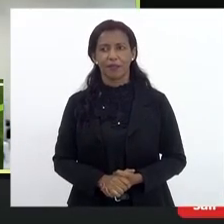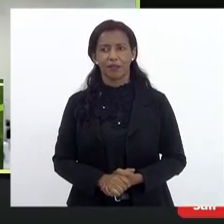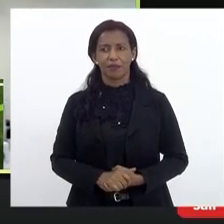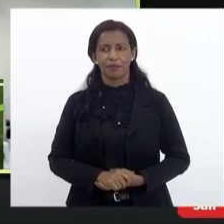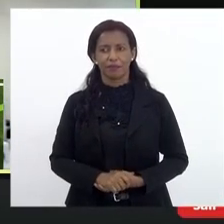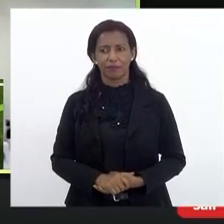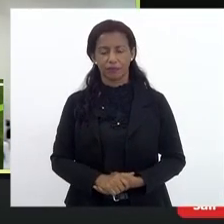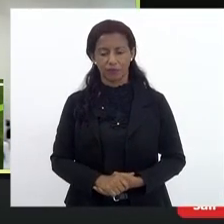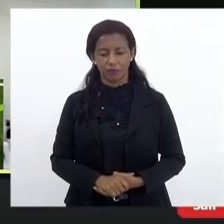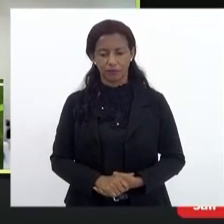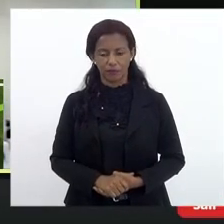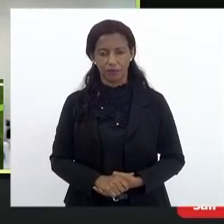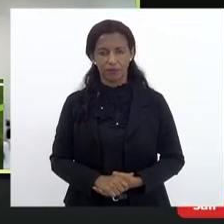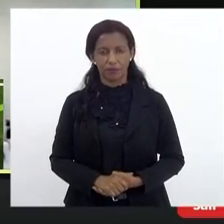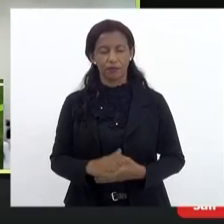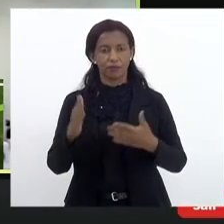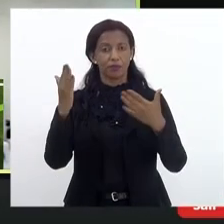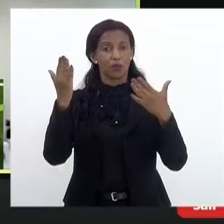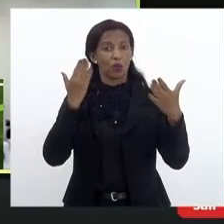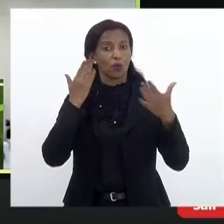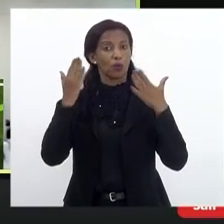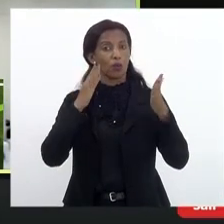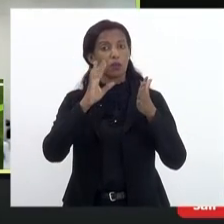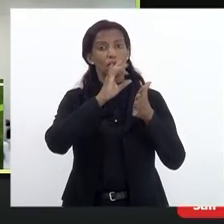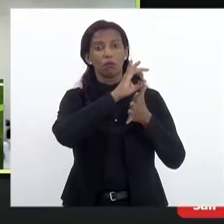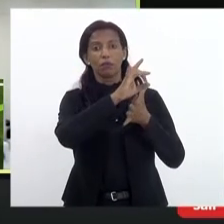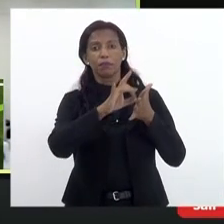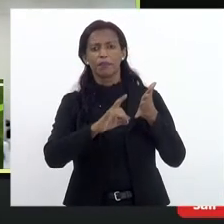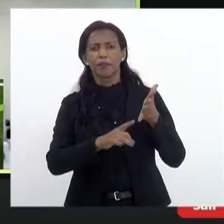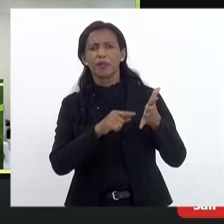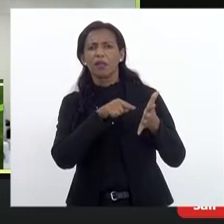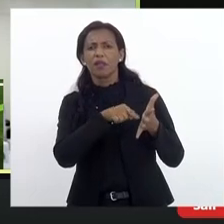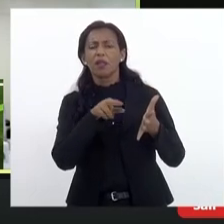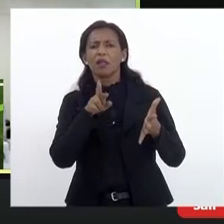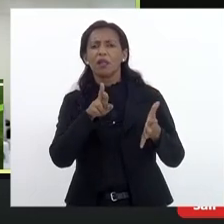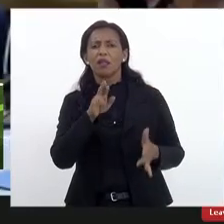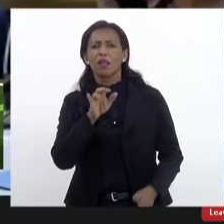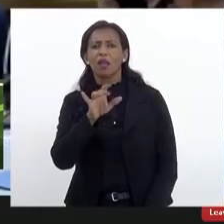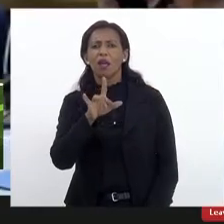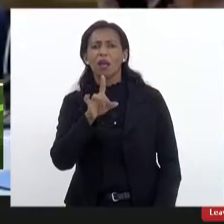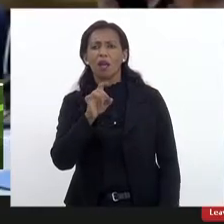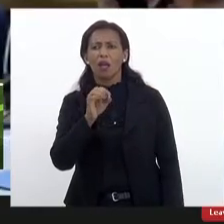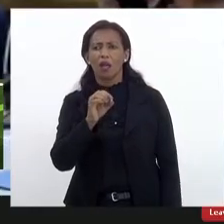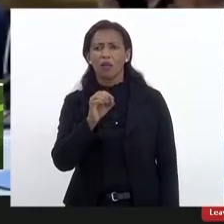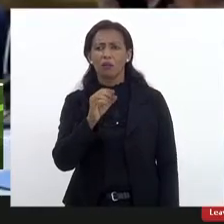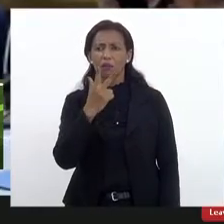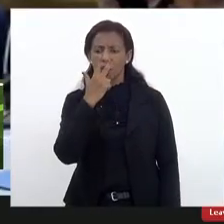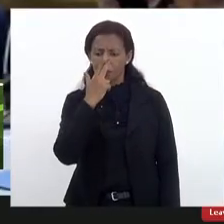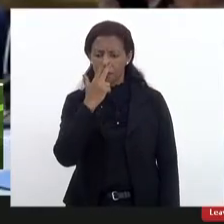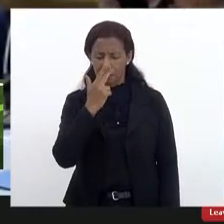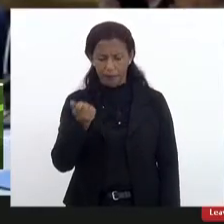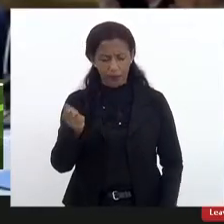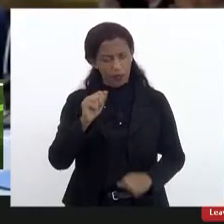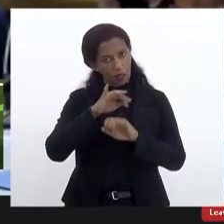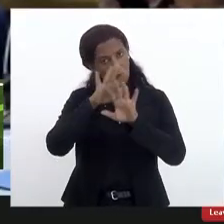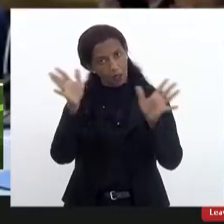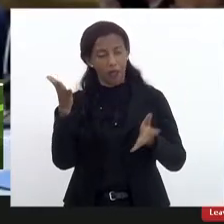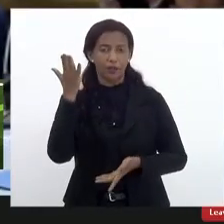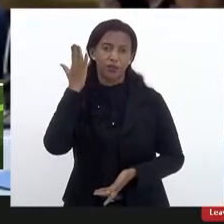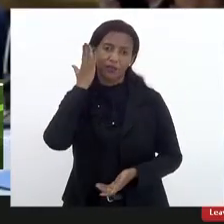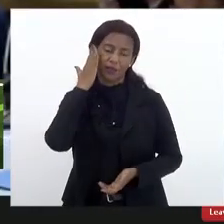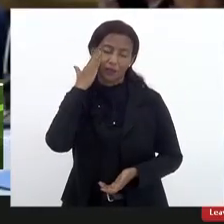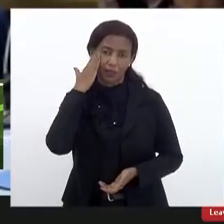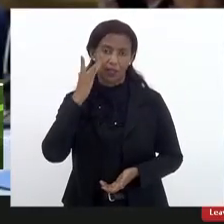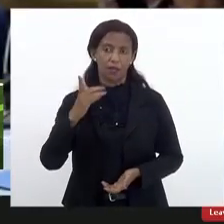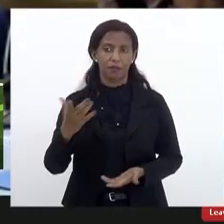Com relação, inclusive, às colocações do presidente Ricardo Tonassi e parece, claro, que a gente sabia que a